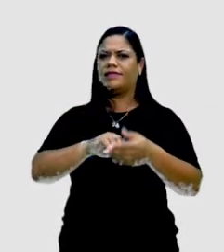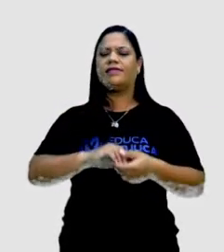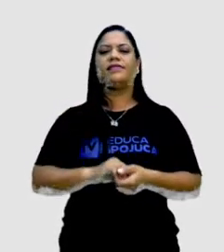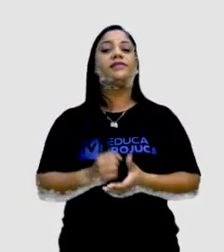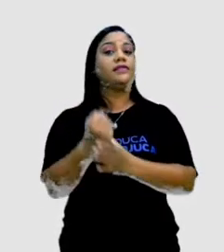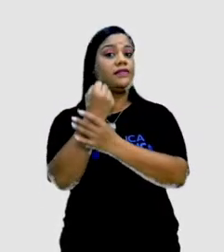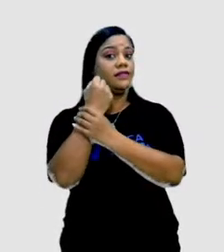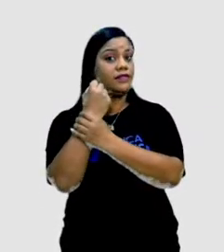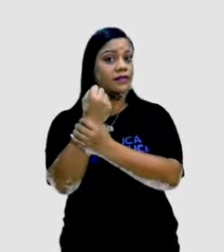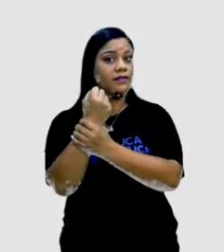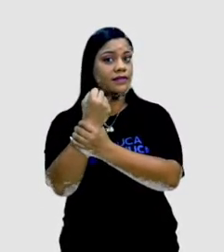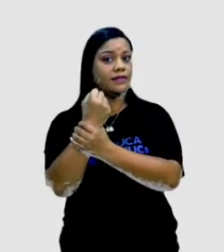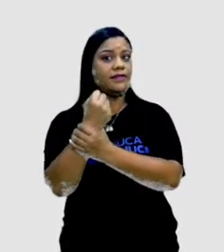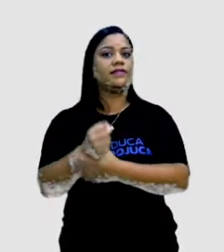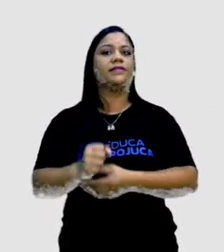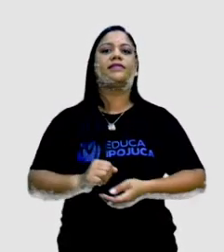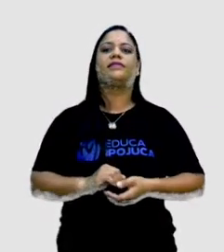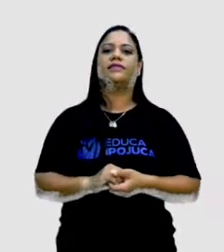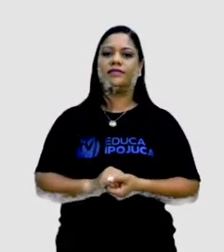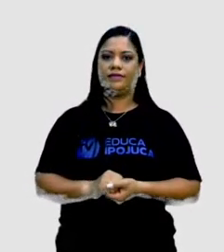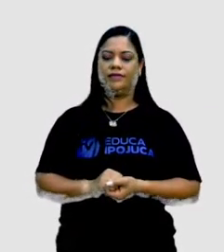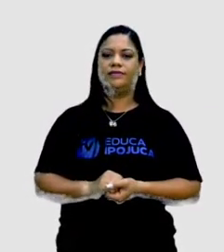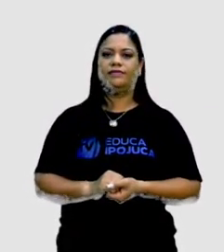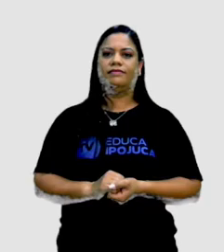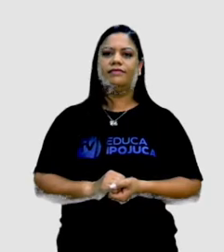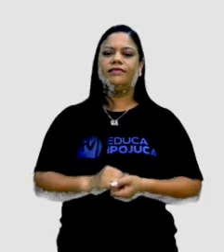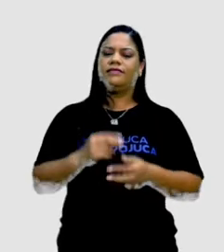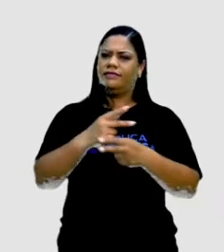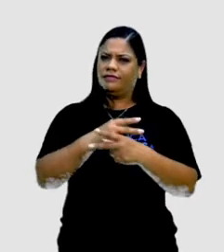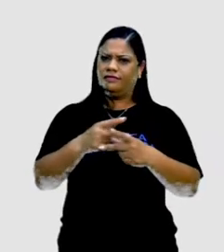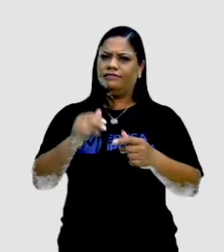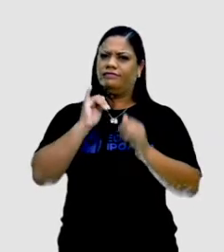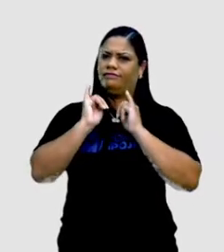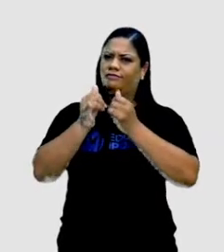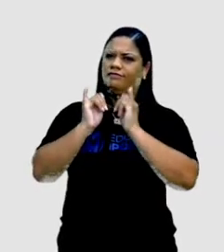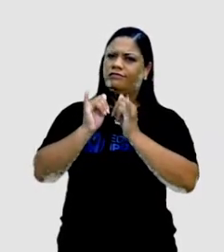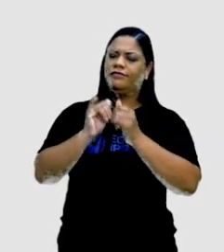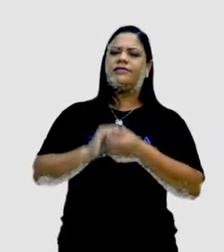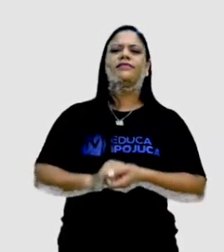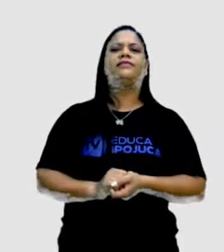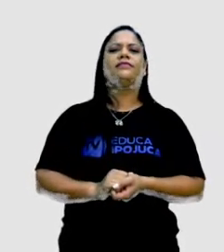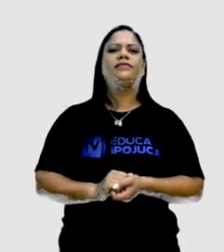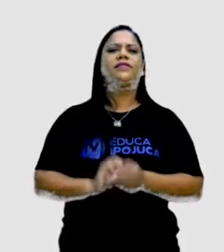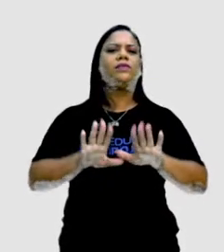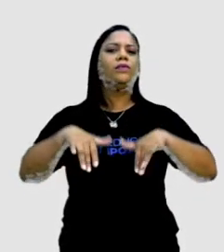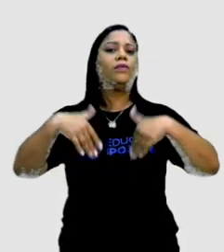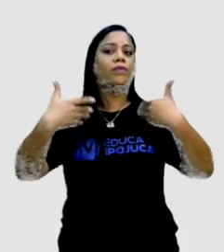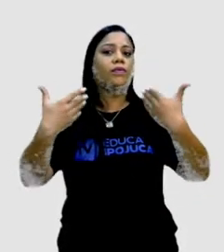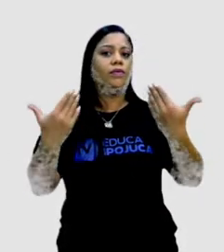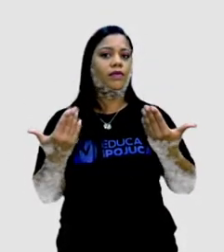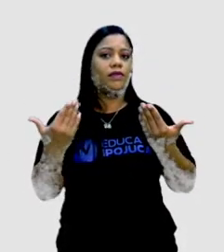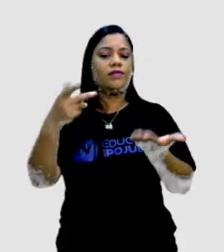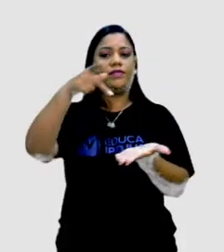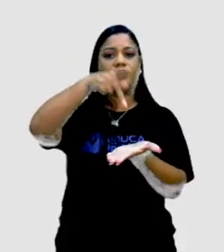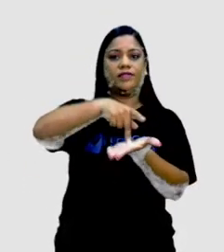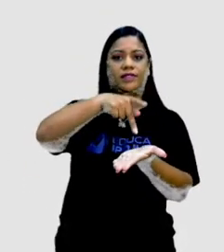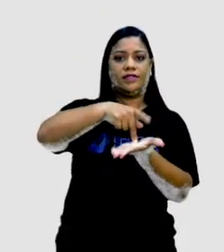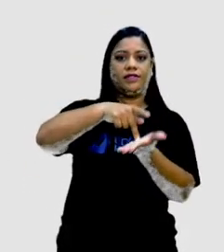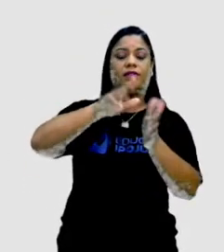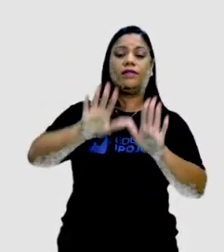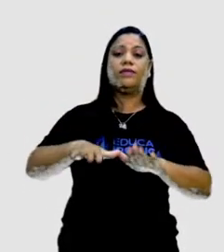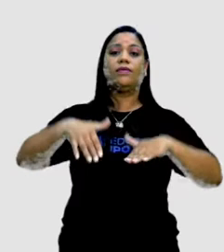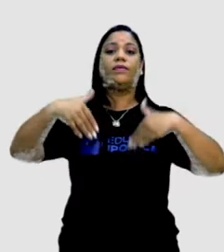confiáveis sobre essas informações e conclua quais as informações são verdadeiras